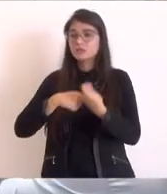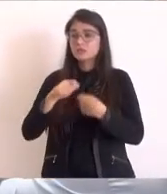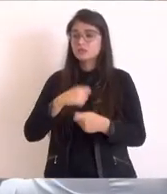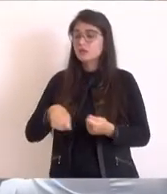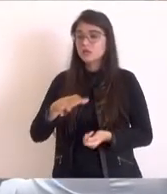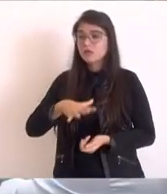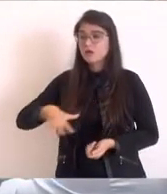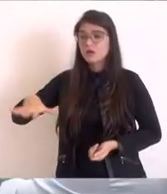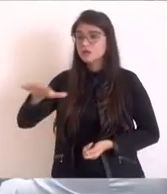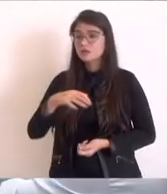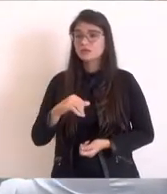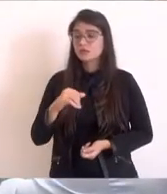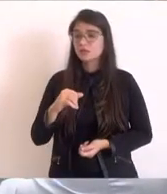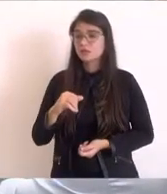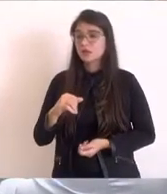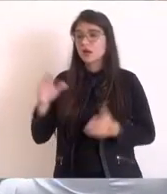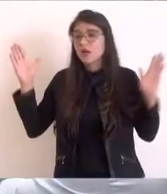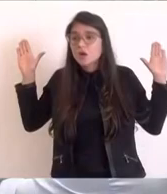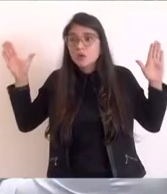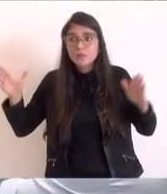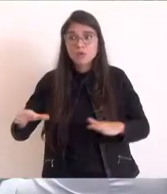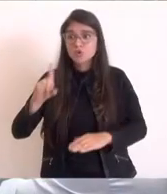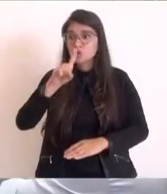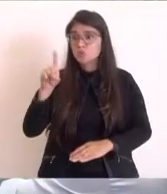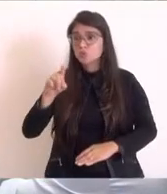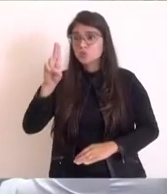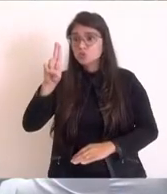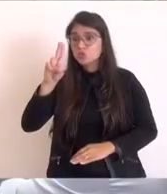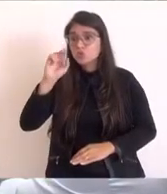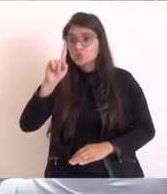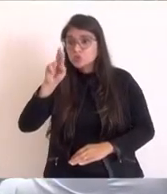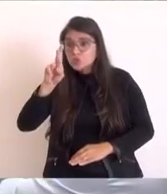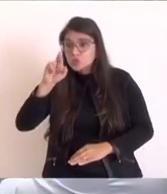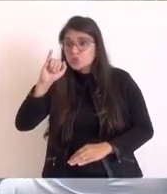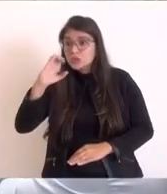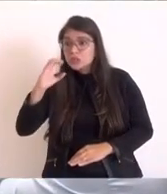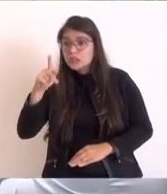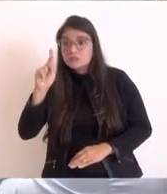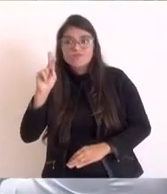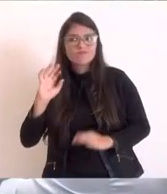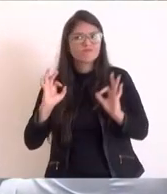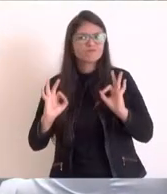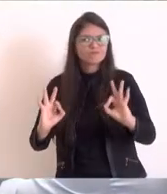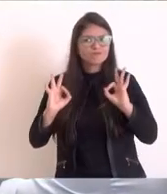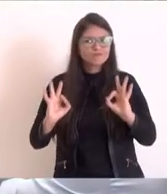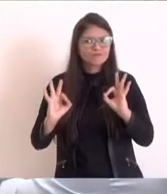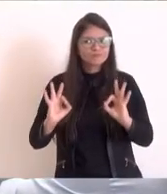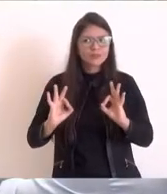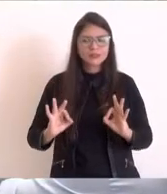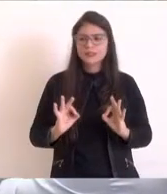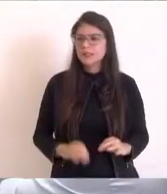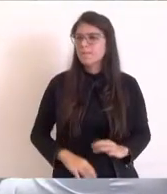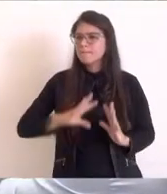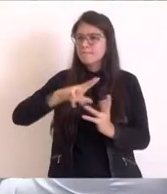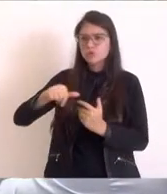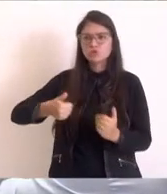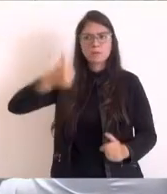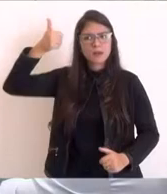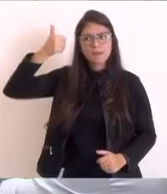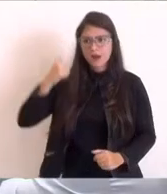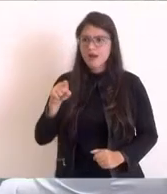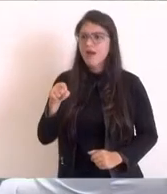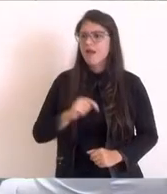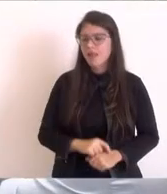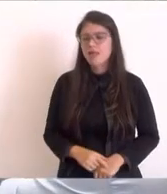aeroportos do mundo, Zurich Airport. Então, nós temos tudo para dar certo. Um dado,